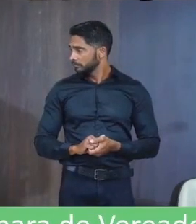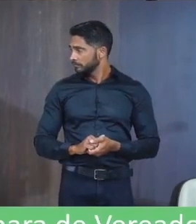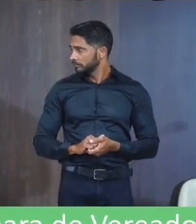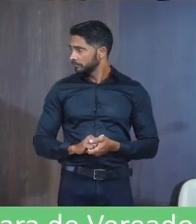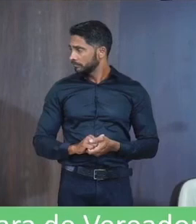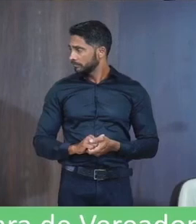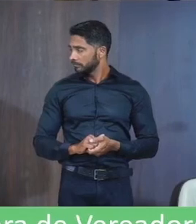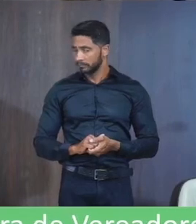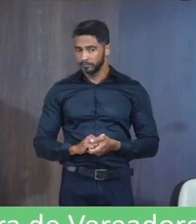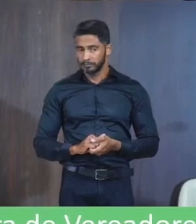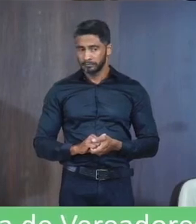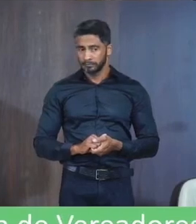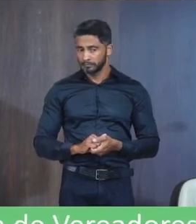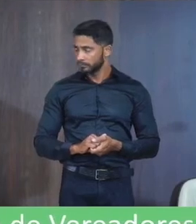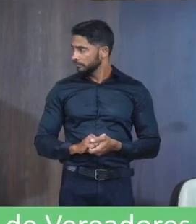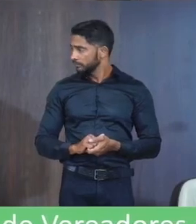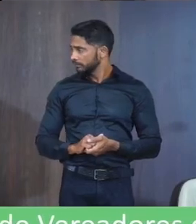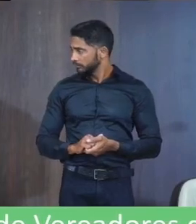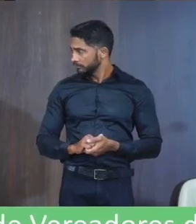Por ordem